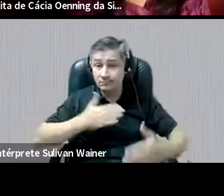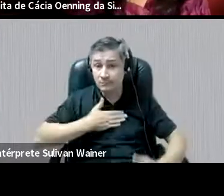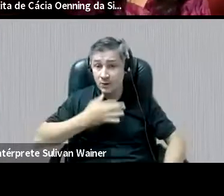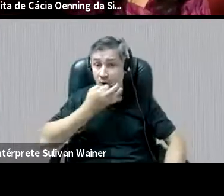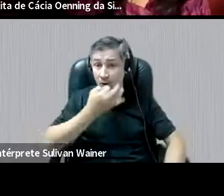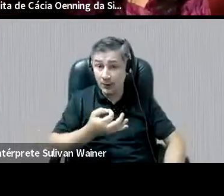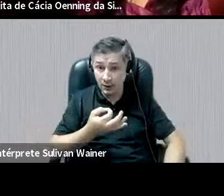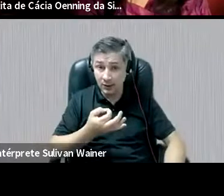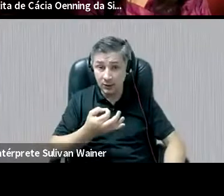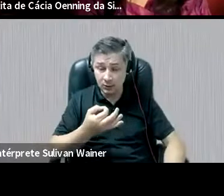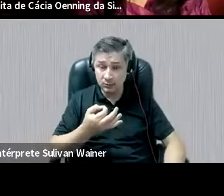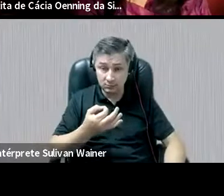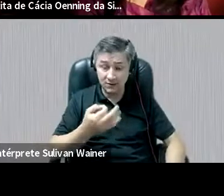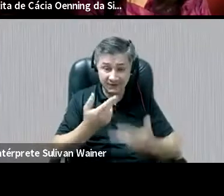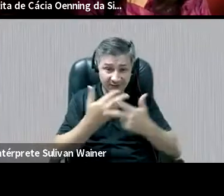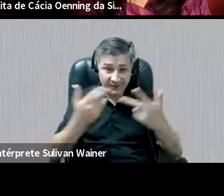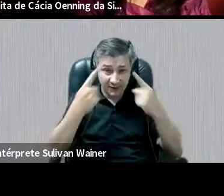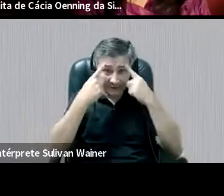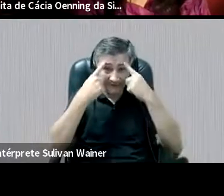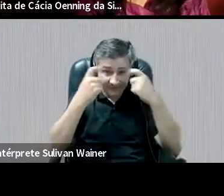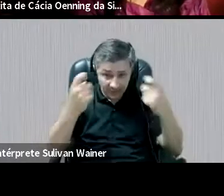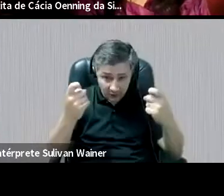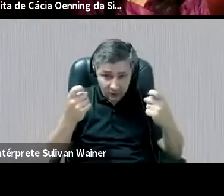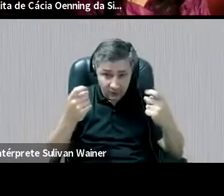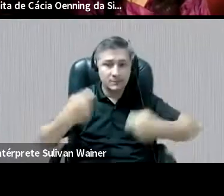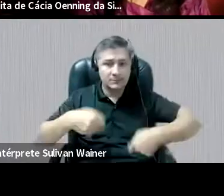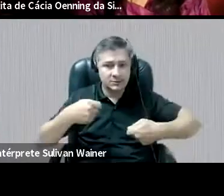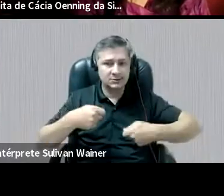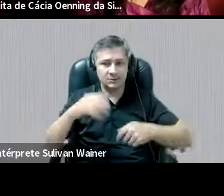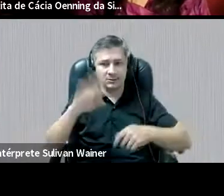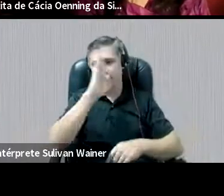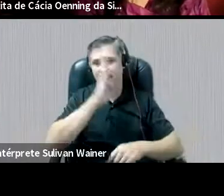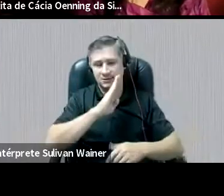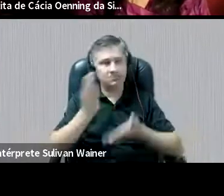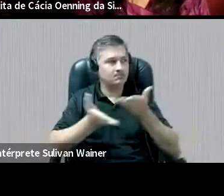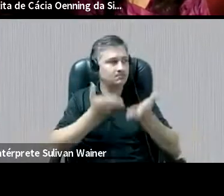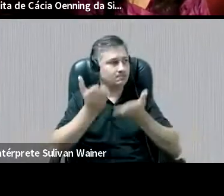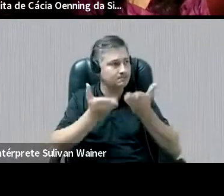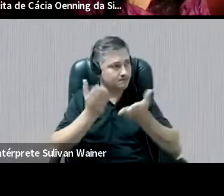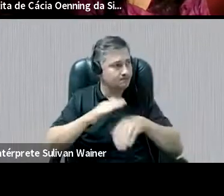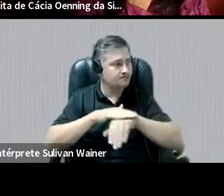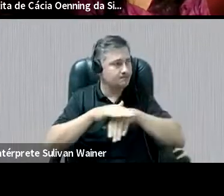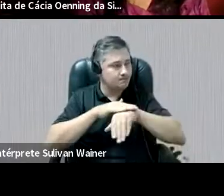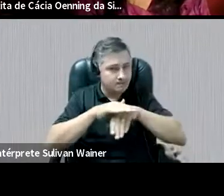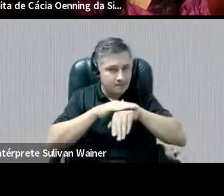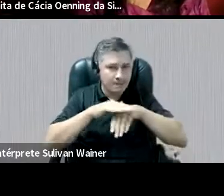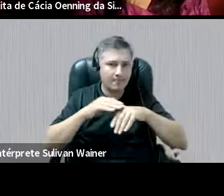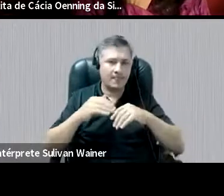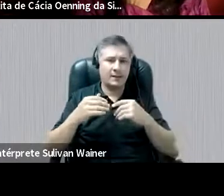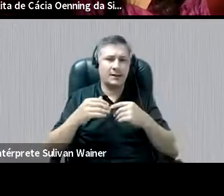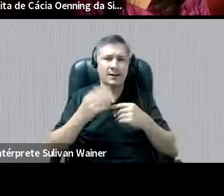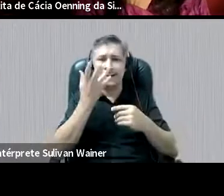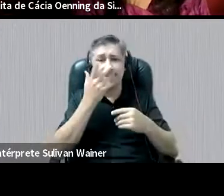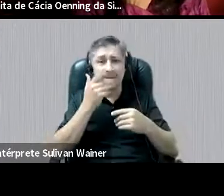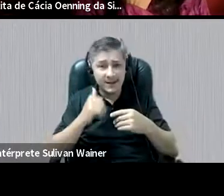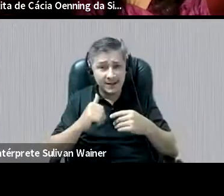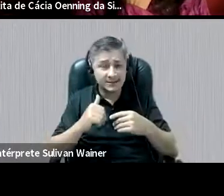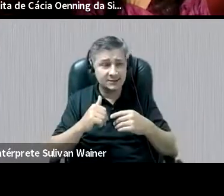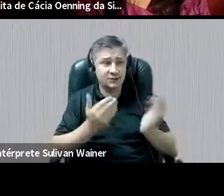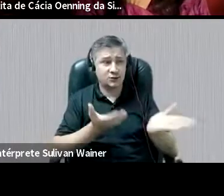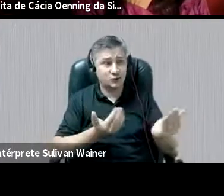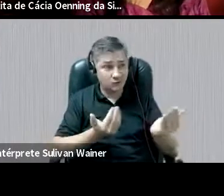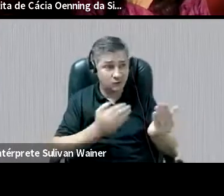vista, se deveria tratar no Brasil as violências sexuais contra crianças, adolescentes e jovens